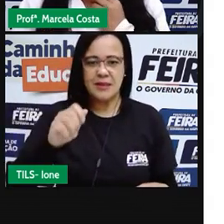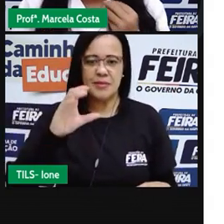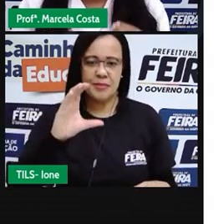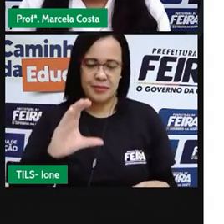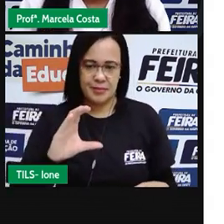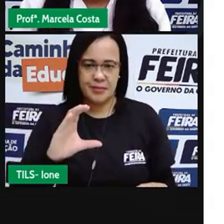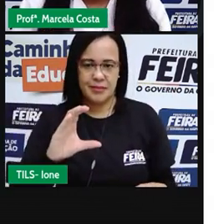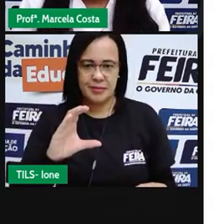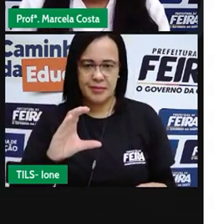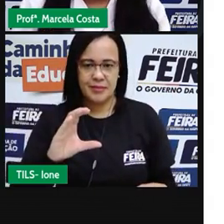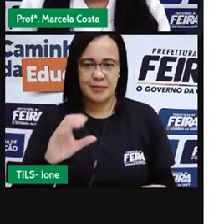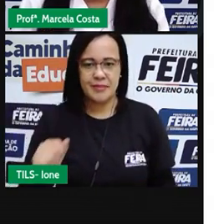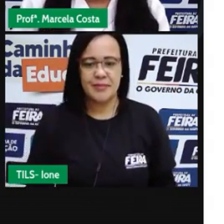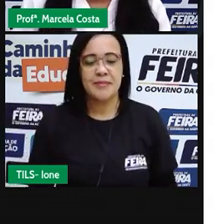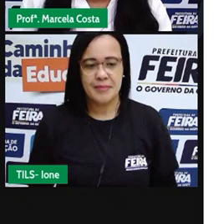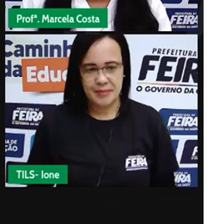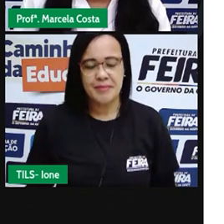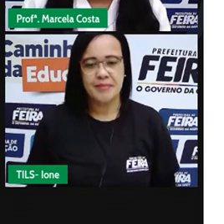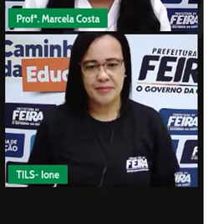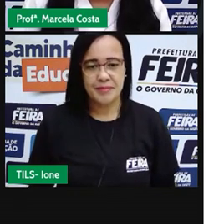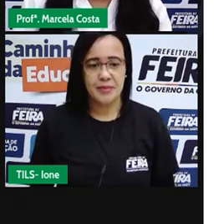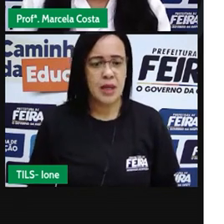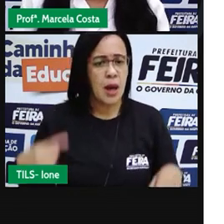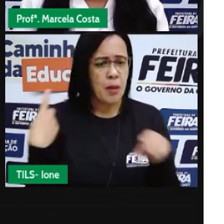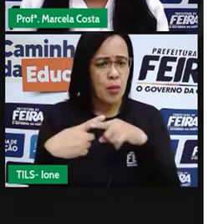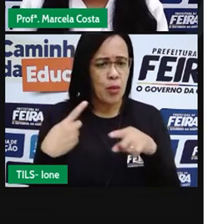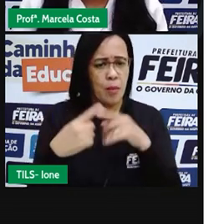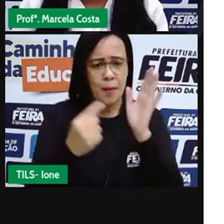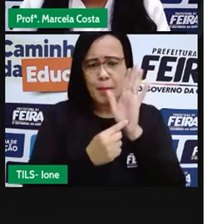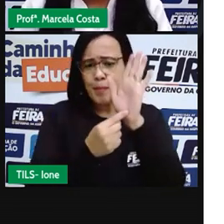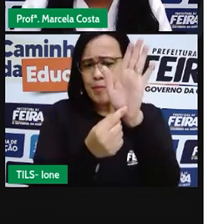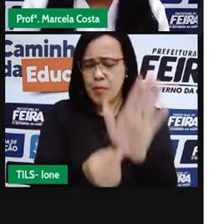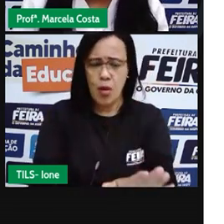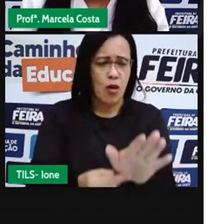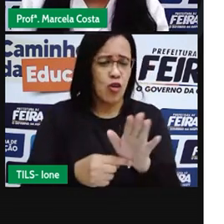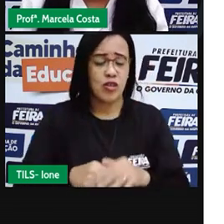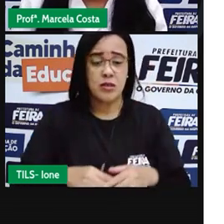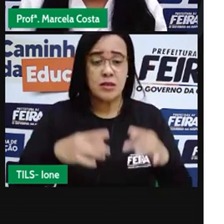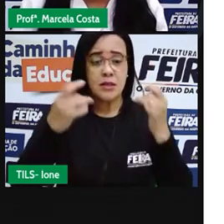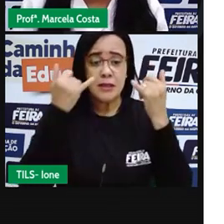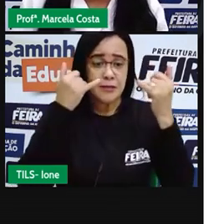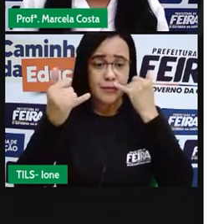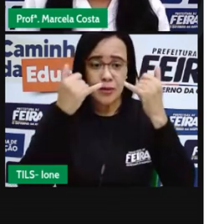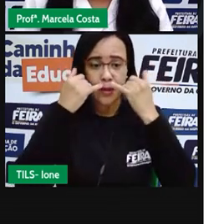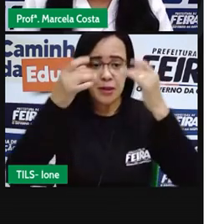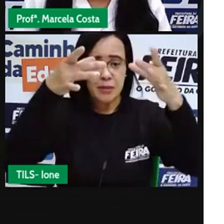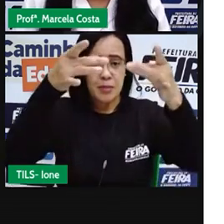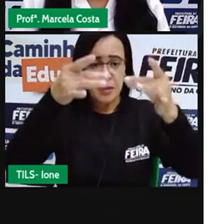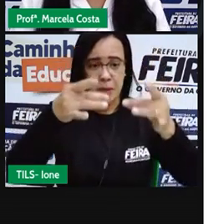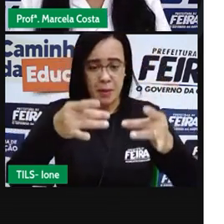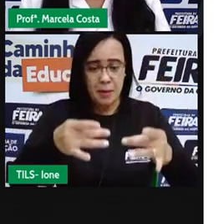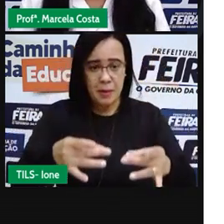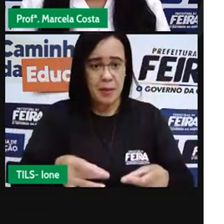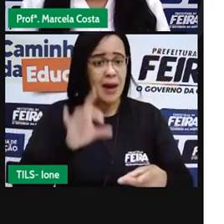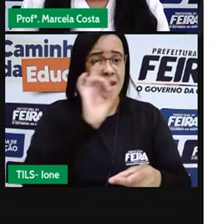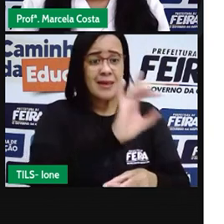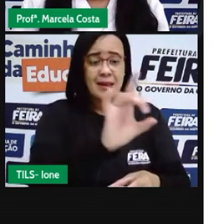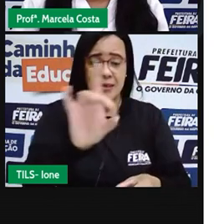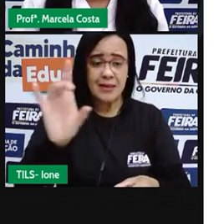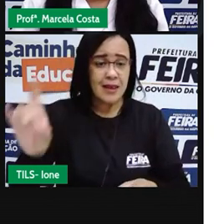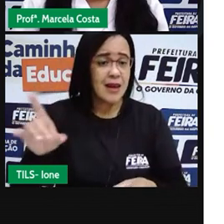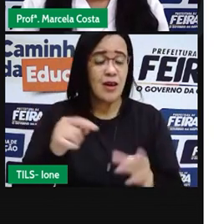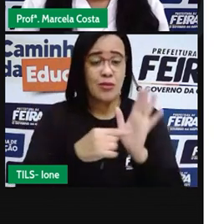um pouco mais de informações detalhadas sobre cada uma dessas igrejas que eu já mostrei para vocês,